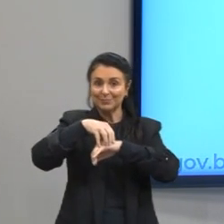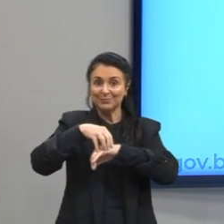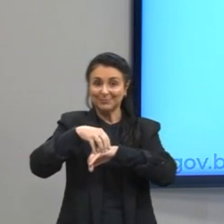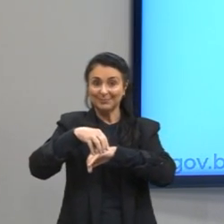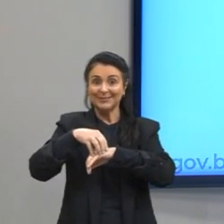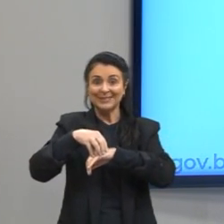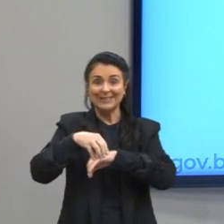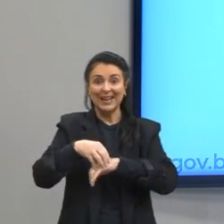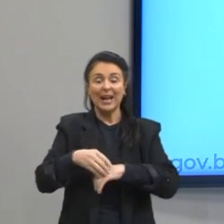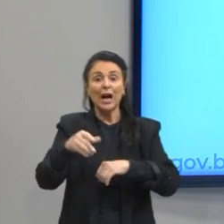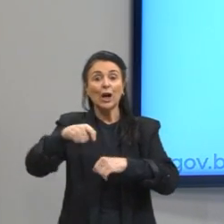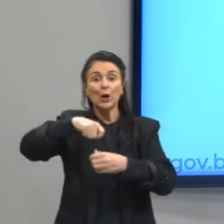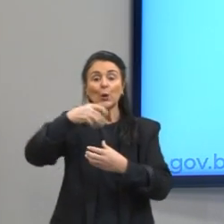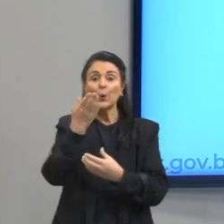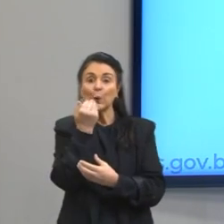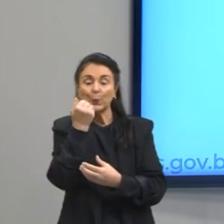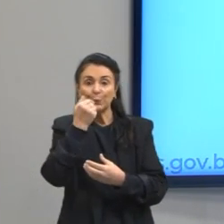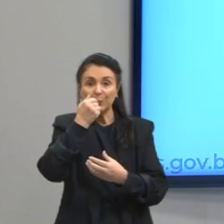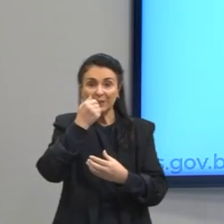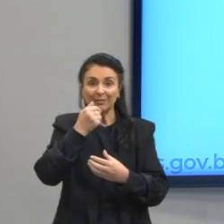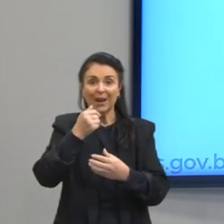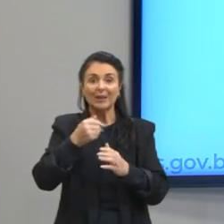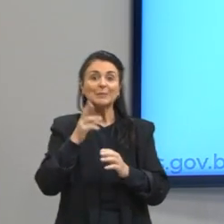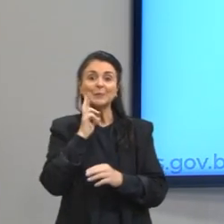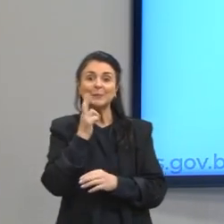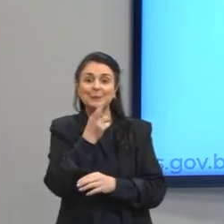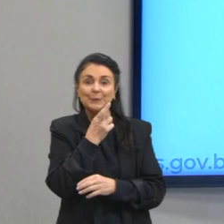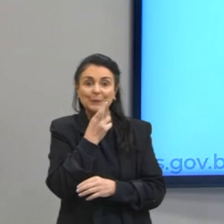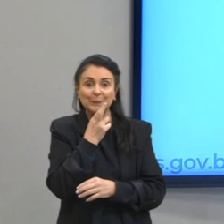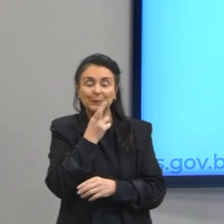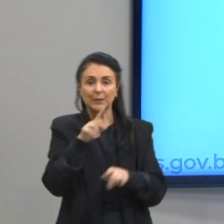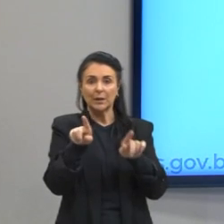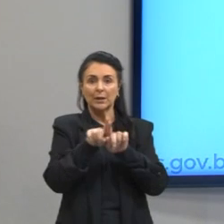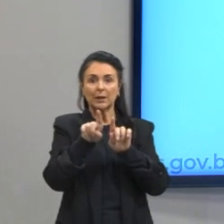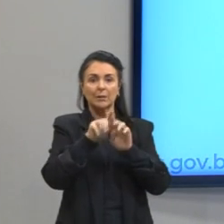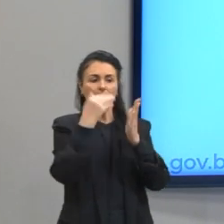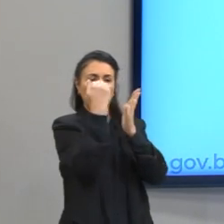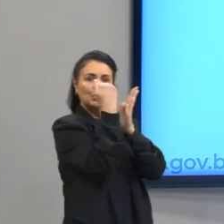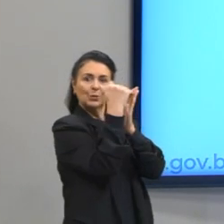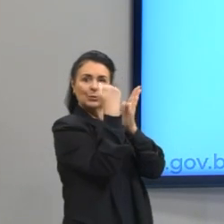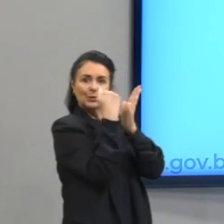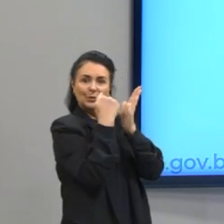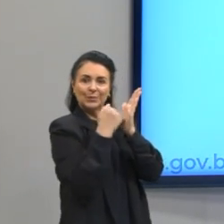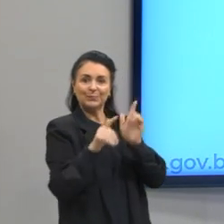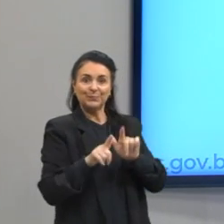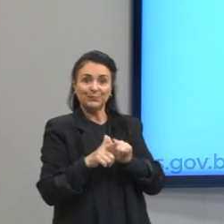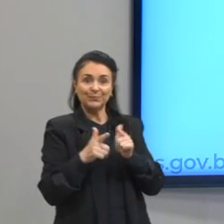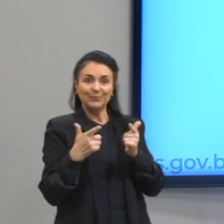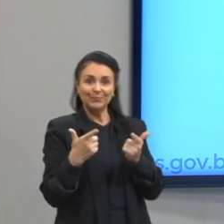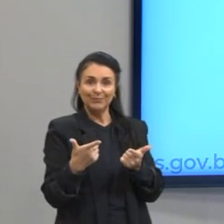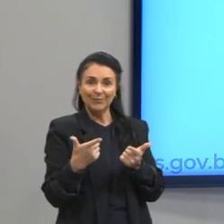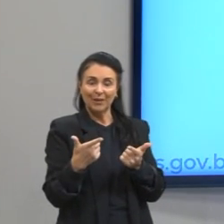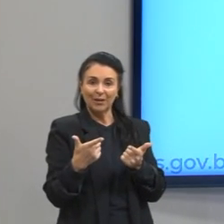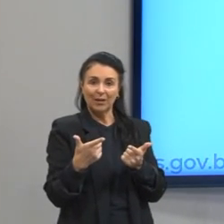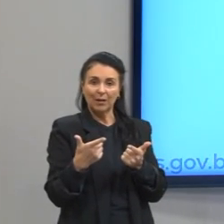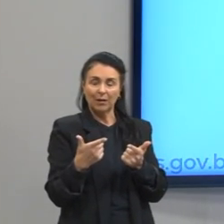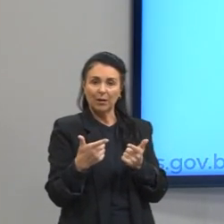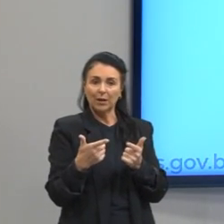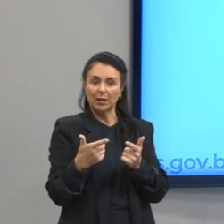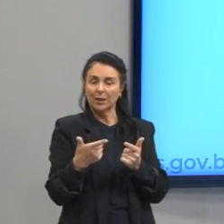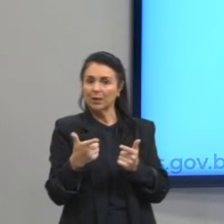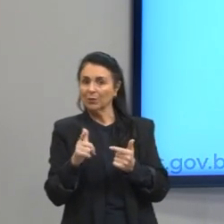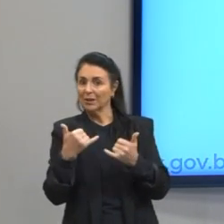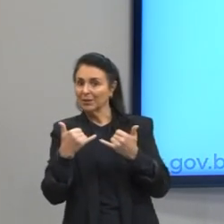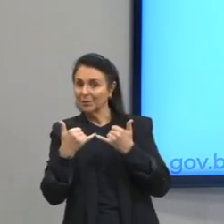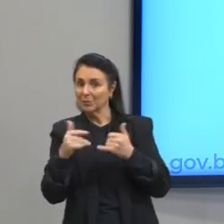restaurante, classificados, e também, não está aqui no meu exemplo, mas em muitos